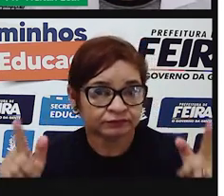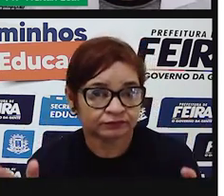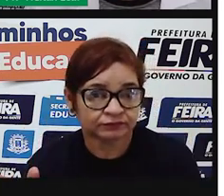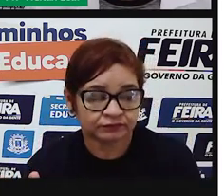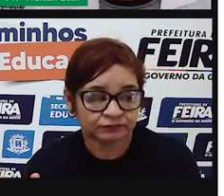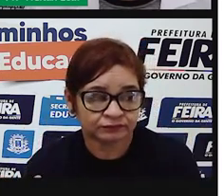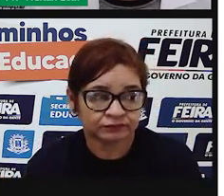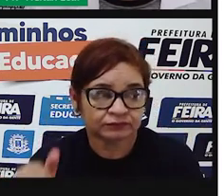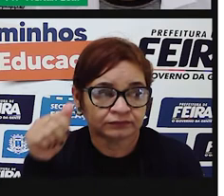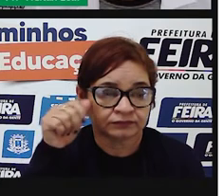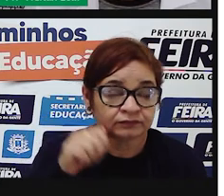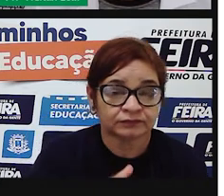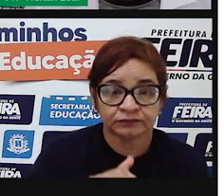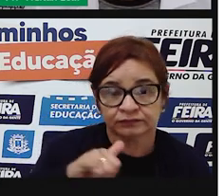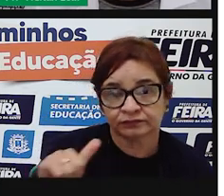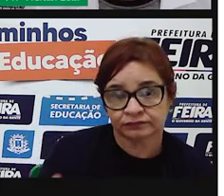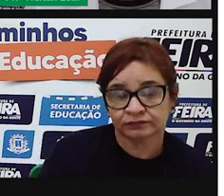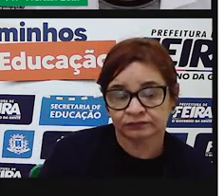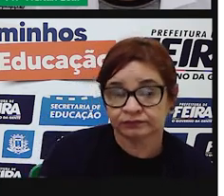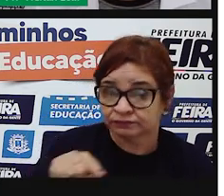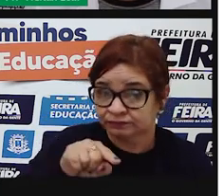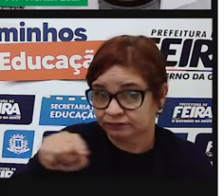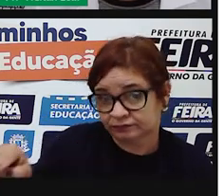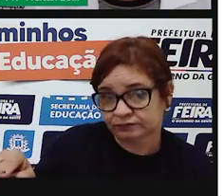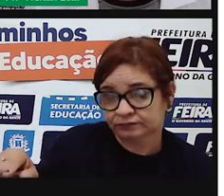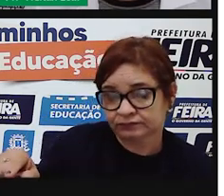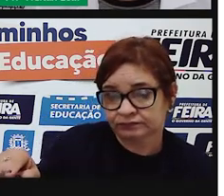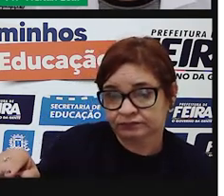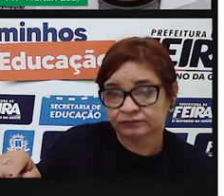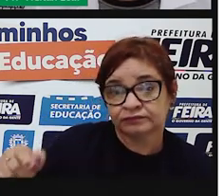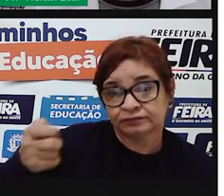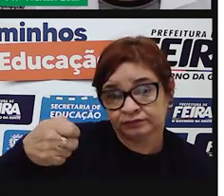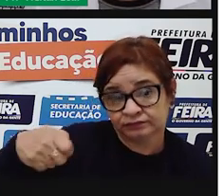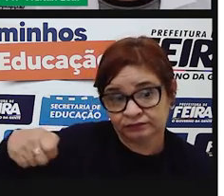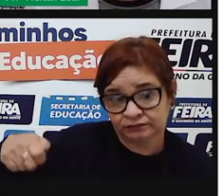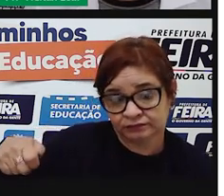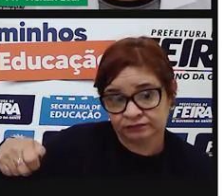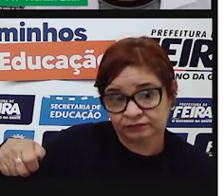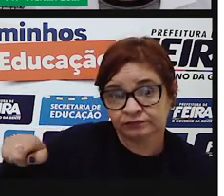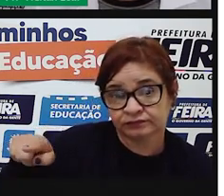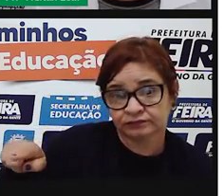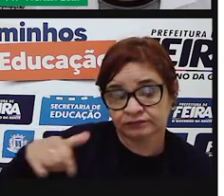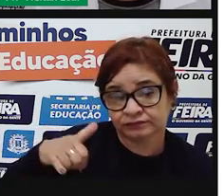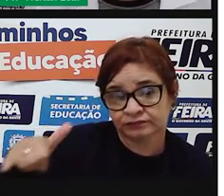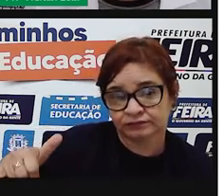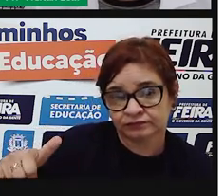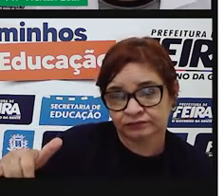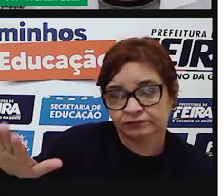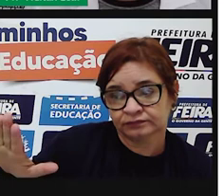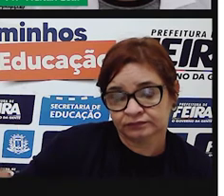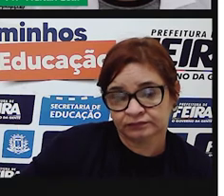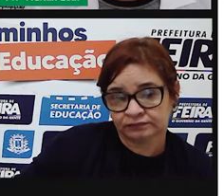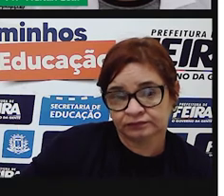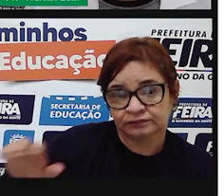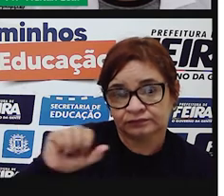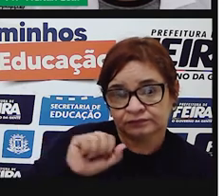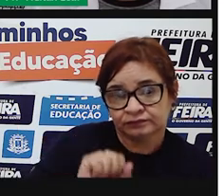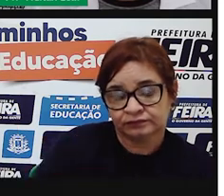Disse a patroa, travessão, aí nós escreveríamos o que a patroa disse. Aguarde-me aqui.